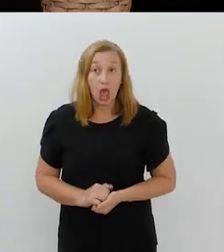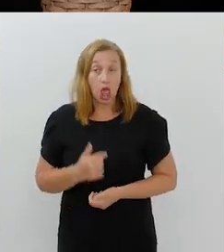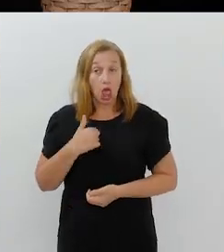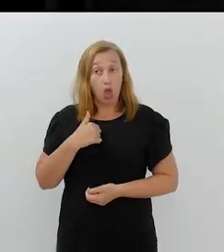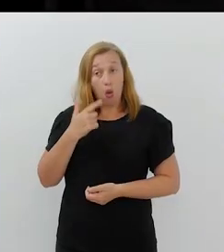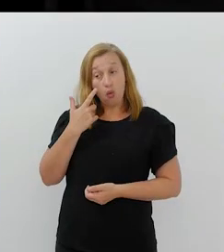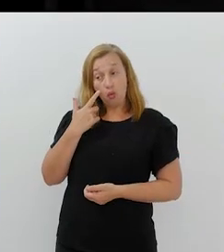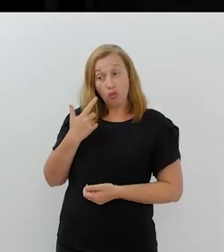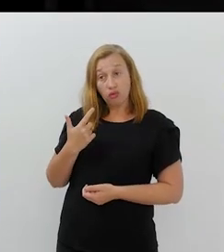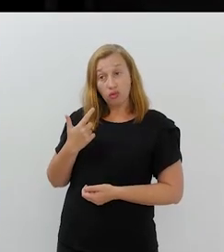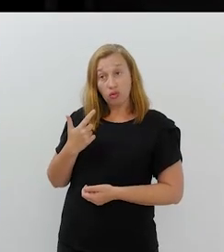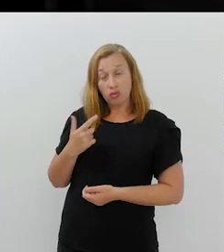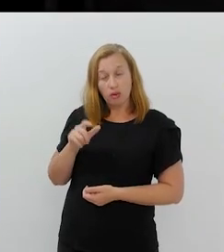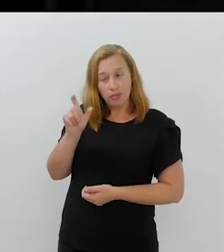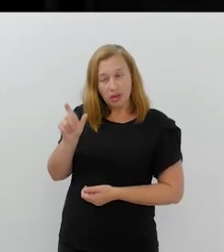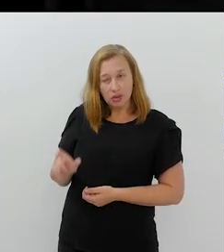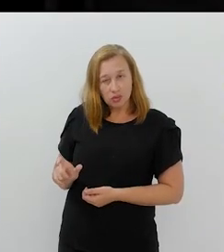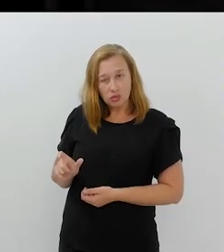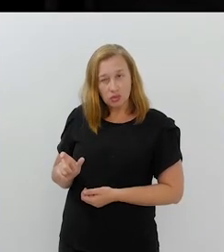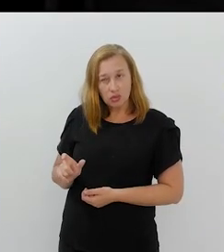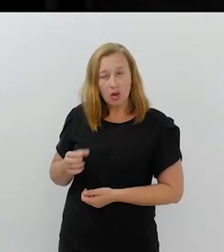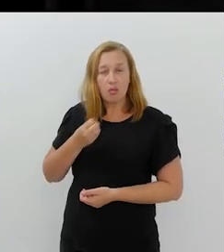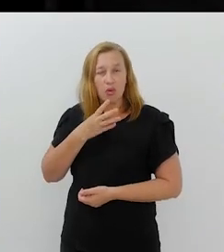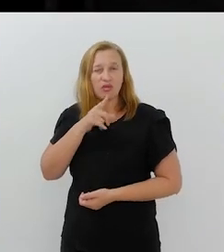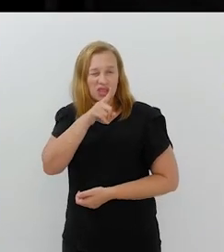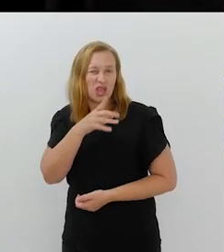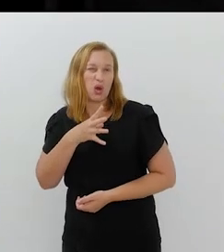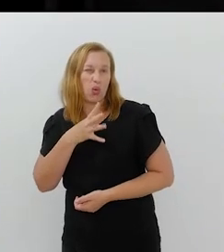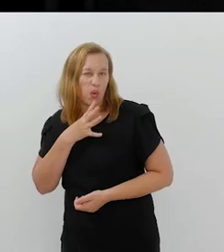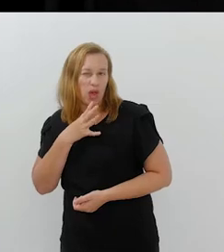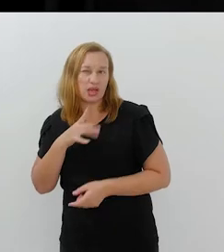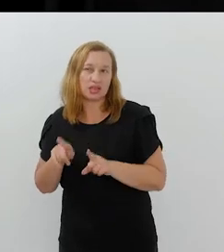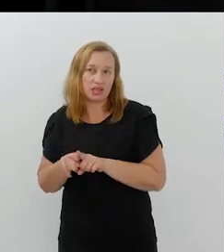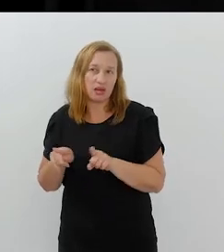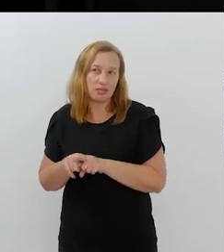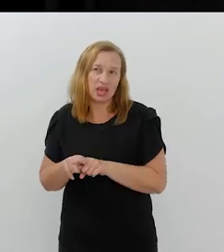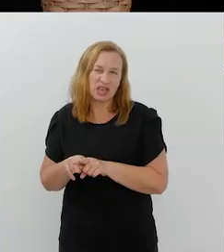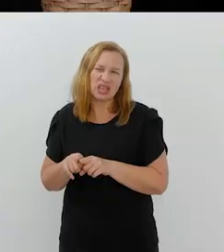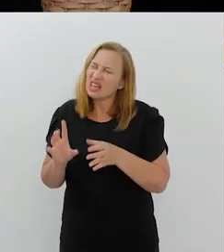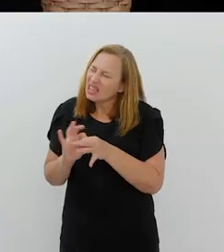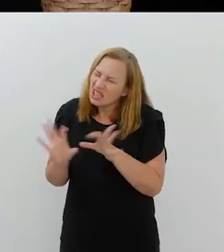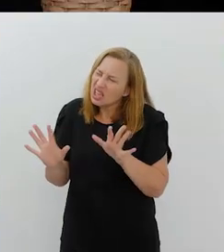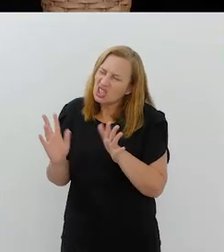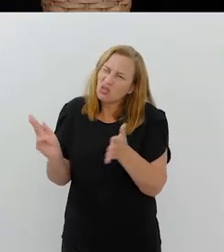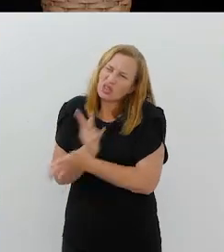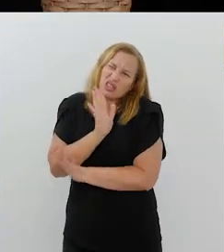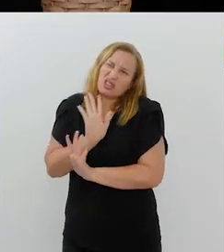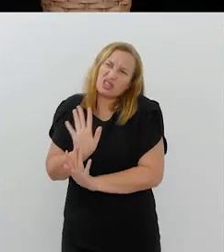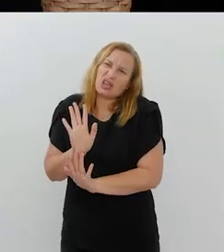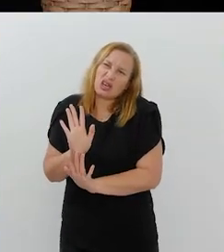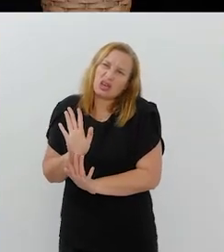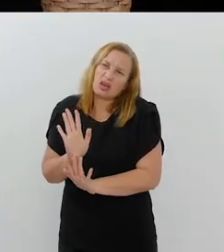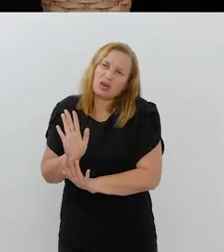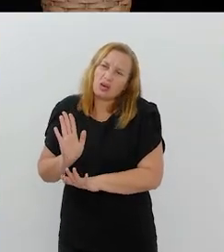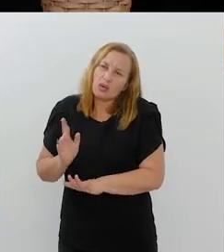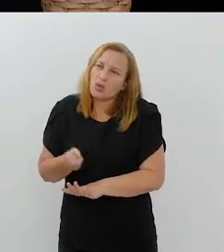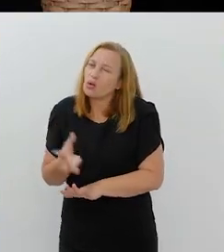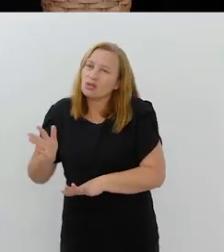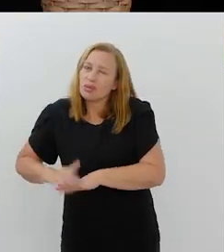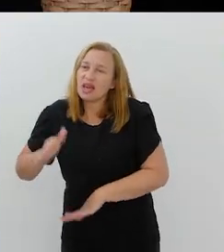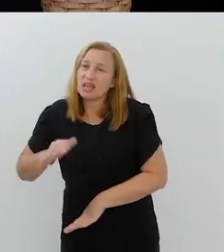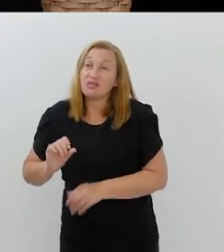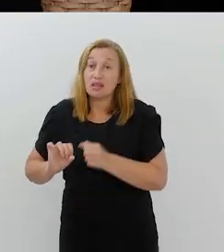Faz, bota e tal. E eu vi de uma pessoa muito coerente, você sabe de quem eu falando, o seguinte, deixa